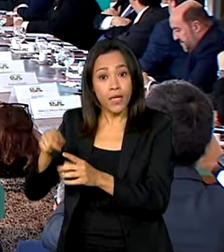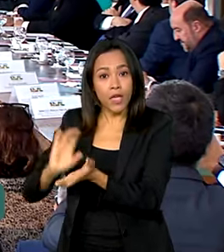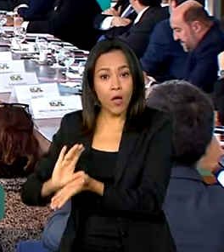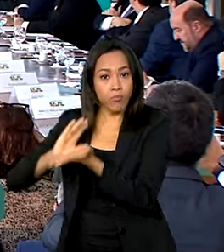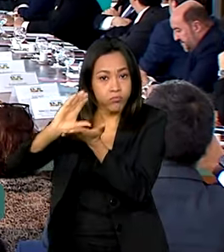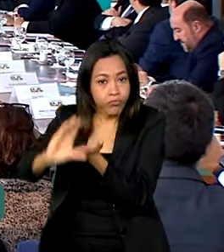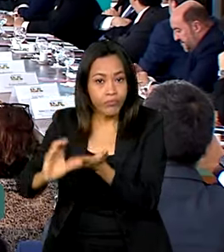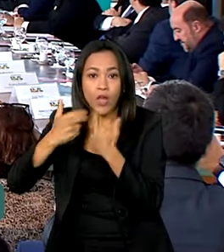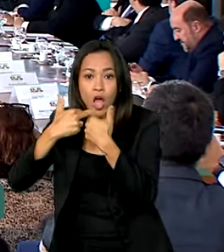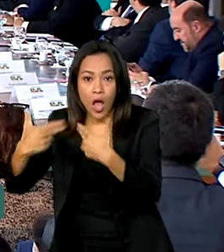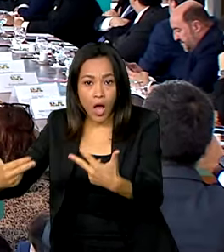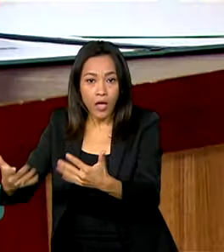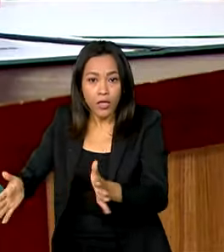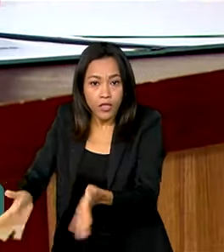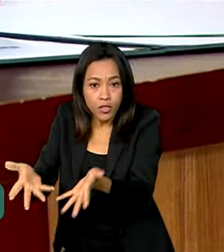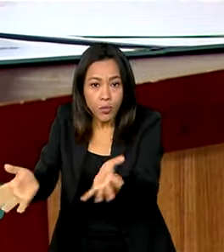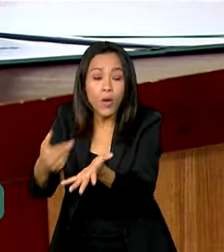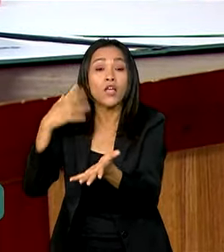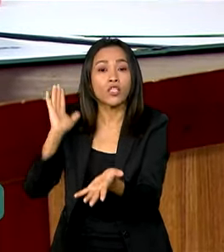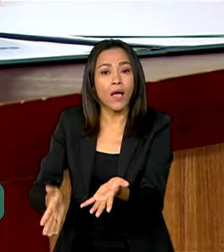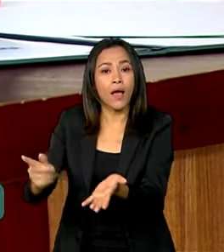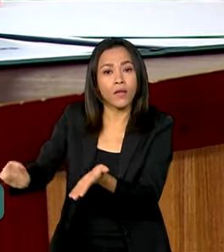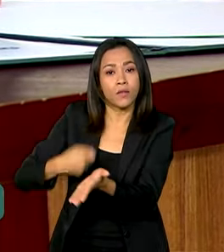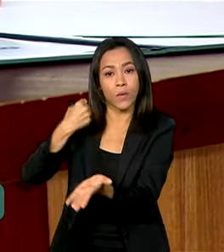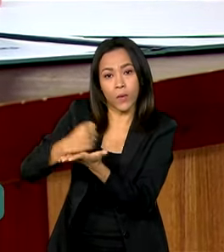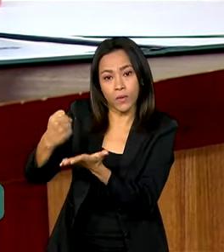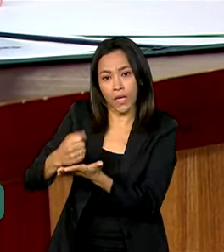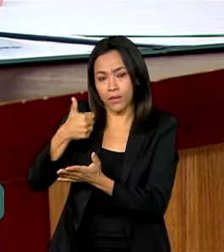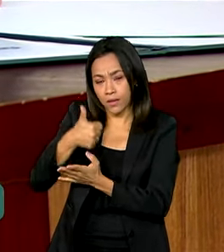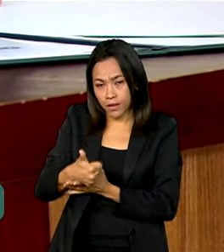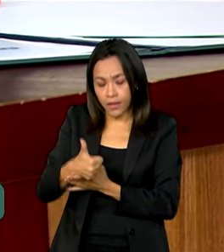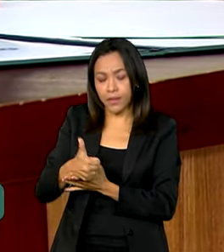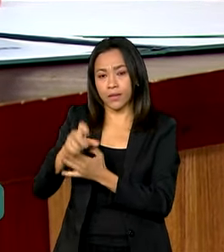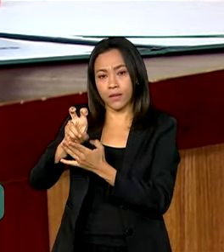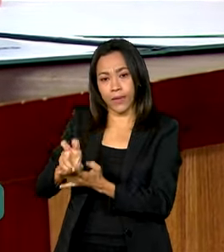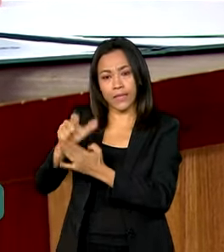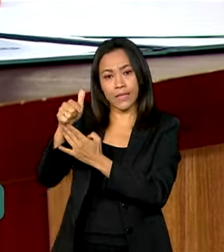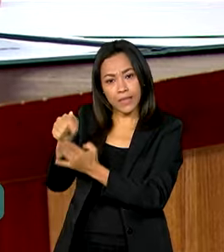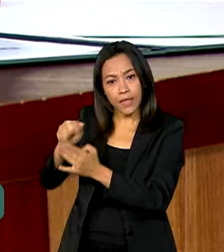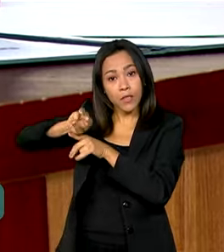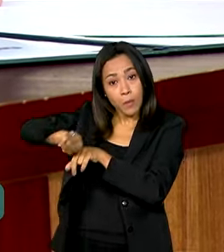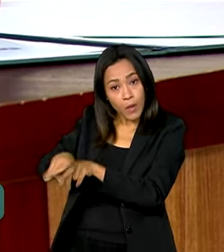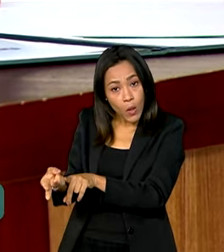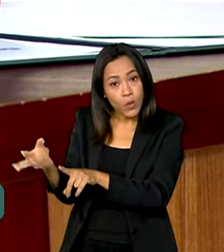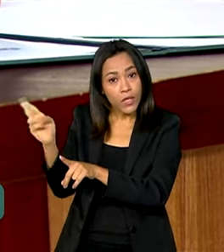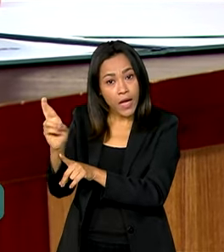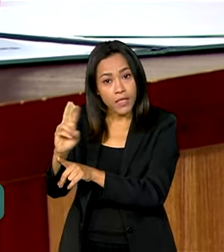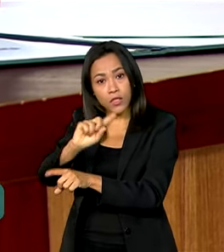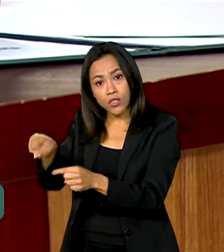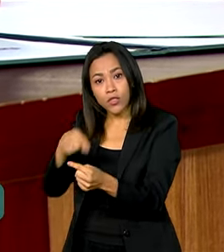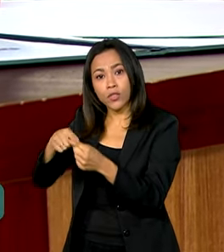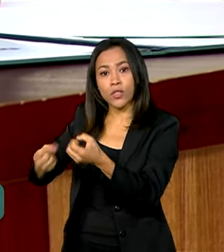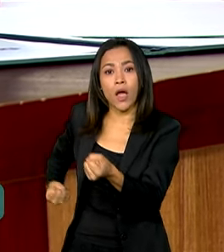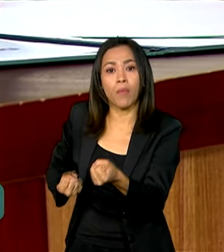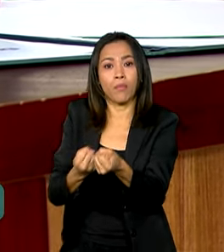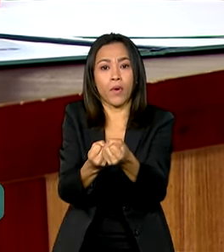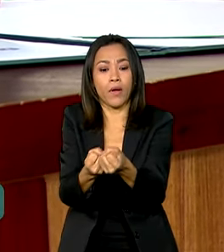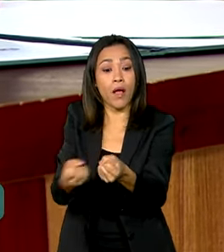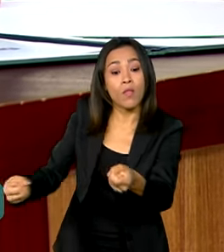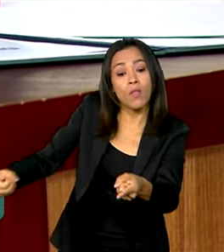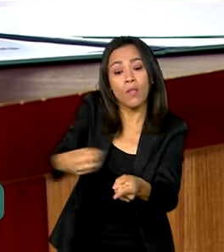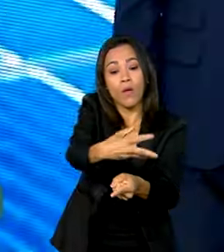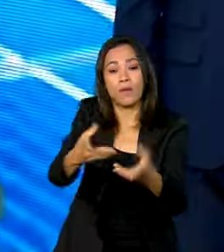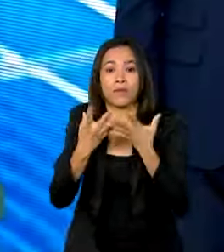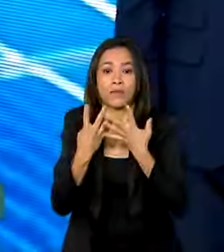país, assinou contratos que vão destinar 157 milhões de reais para apoiar o desenvolvimento de novas